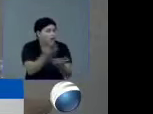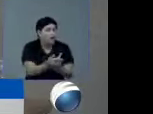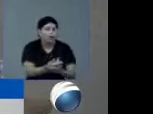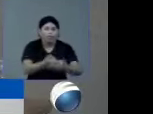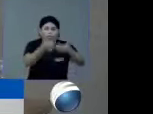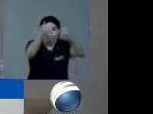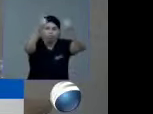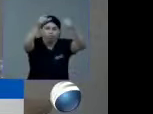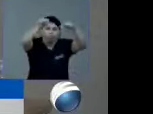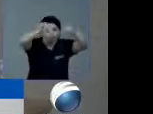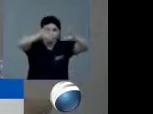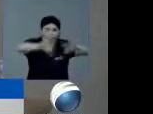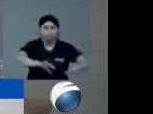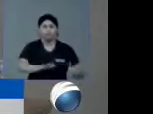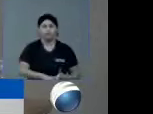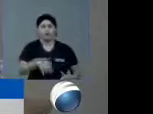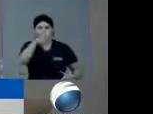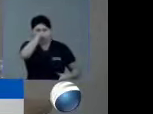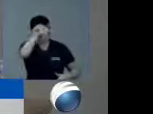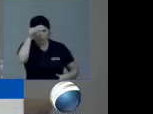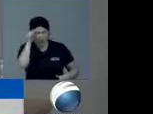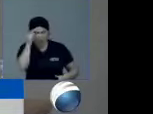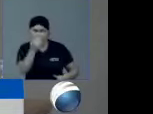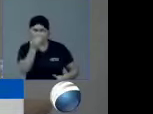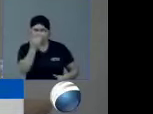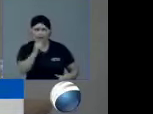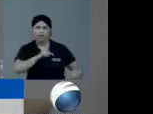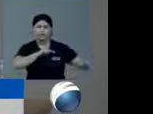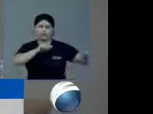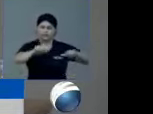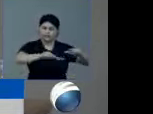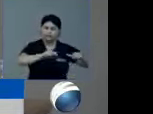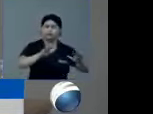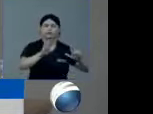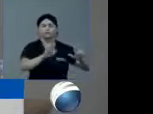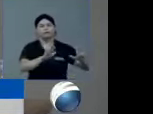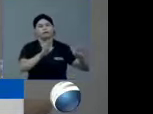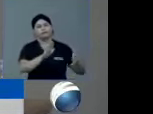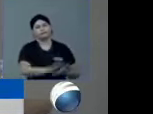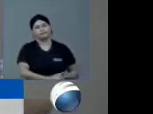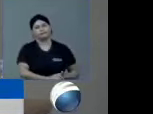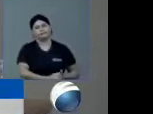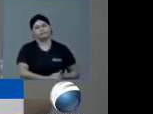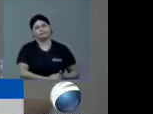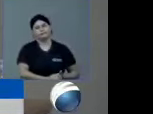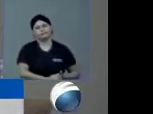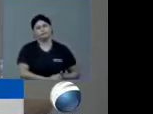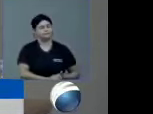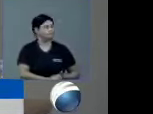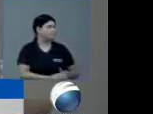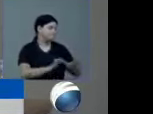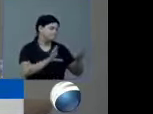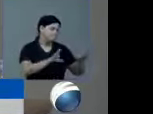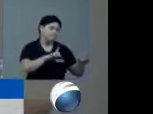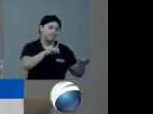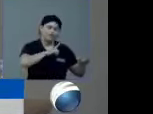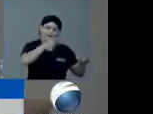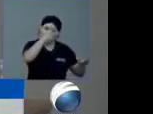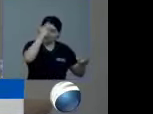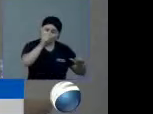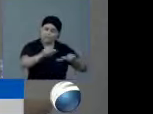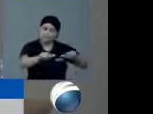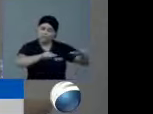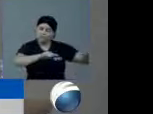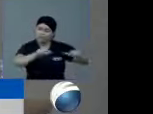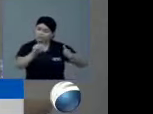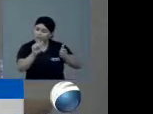O prefeito é muito trabalhador, mas infelizmente, ele é popular, mas as pessoas que ele coloca, colocar